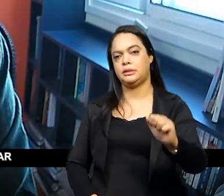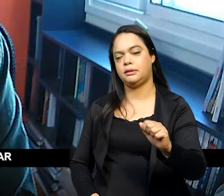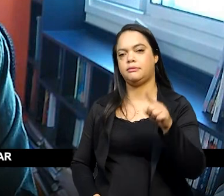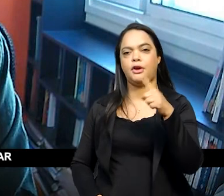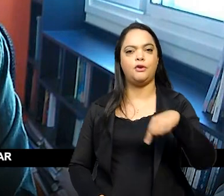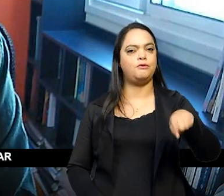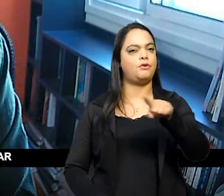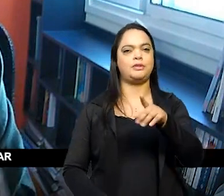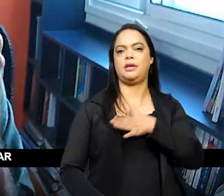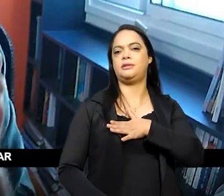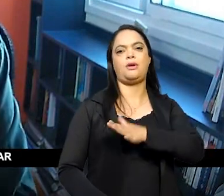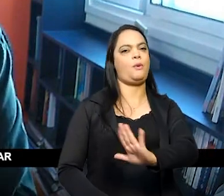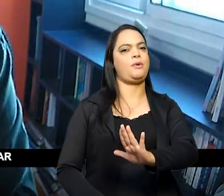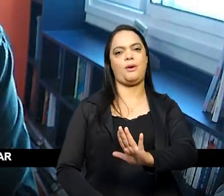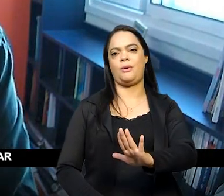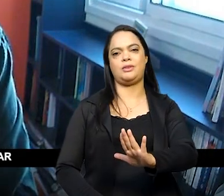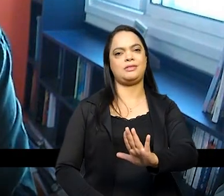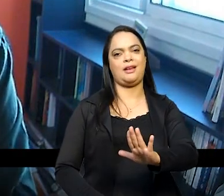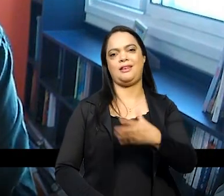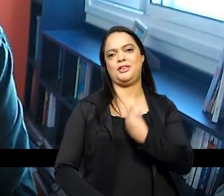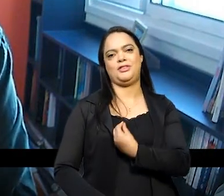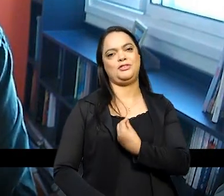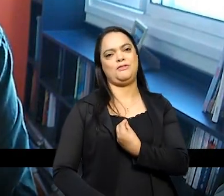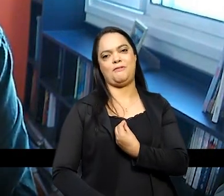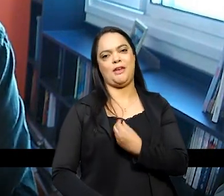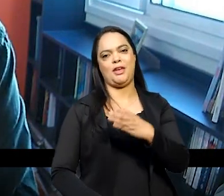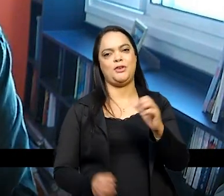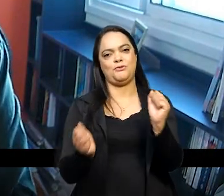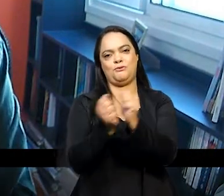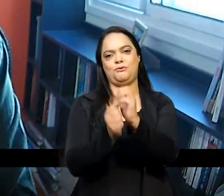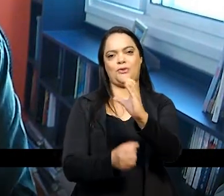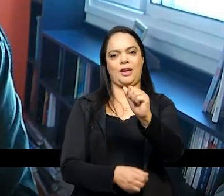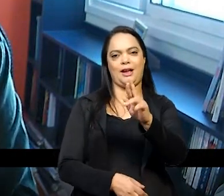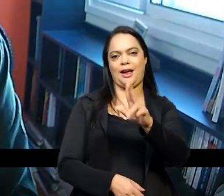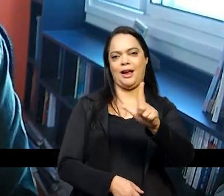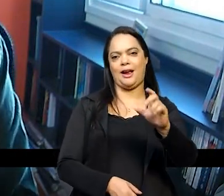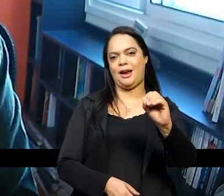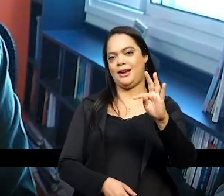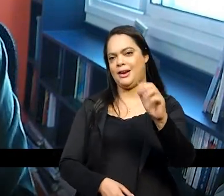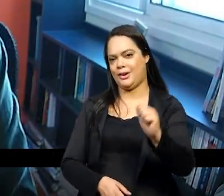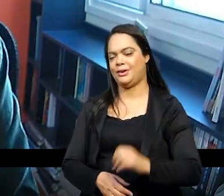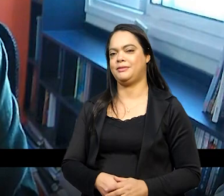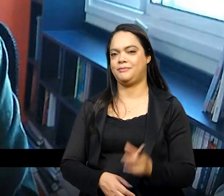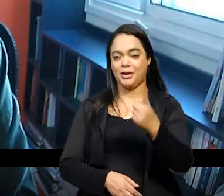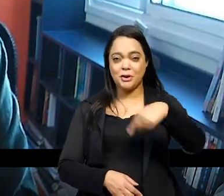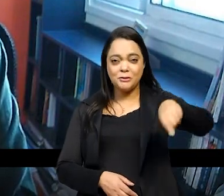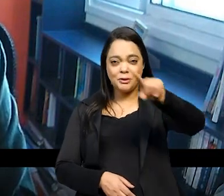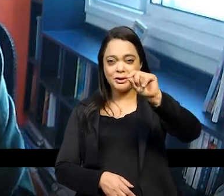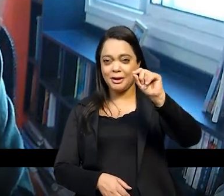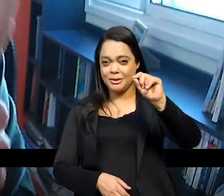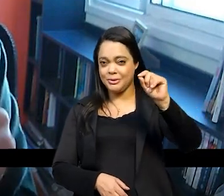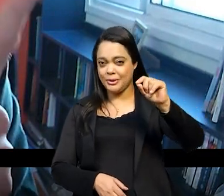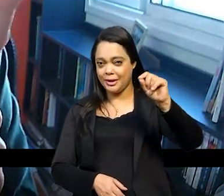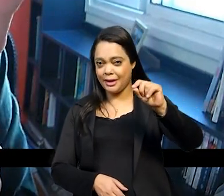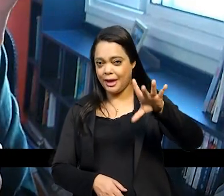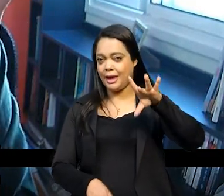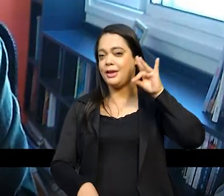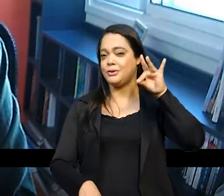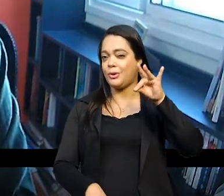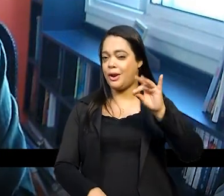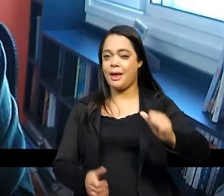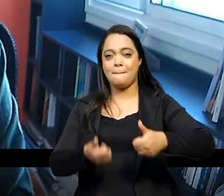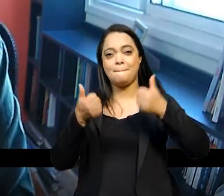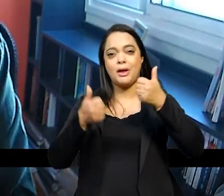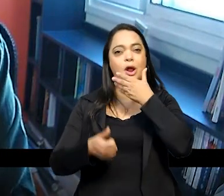conviver com a Carlota Joaquina se vocês pudessem votar no tempo vocês odiariam vocês prefeririam mil vezes conhecer um homem